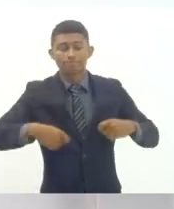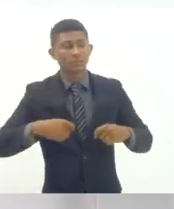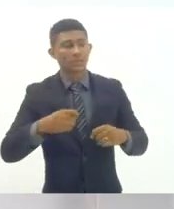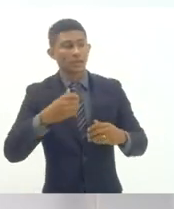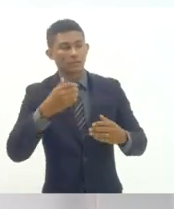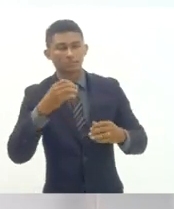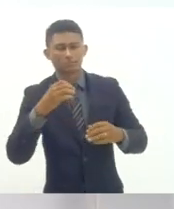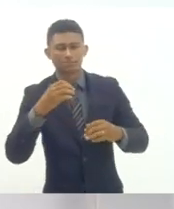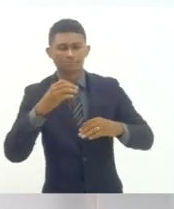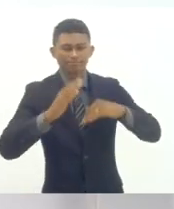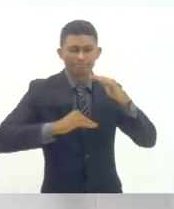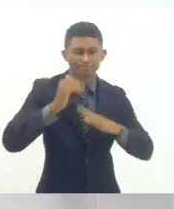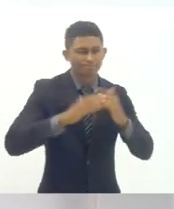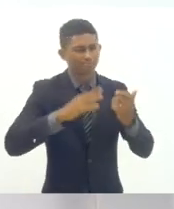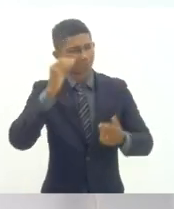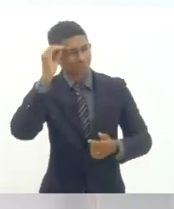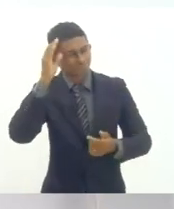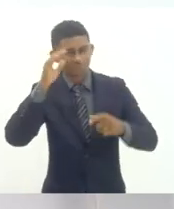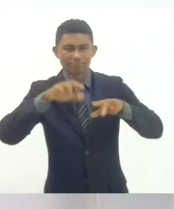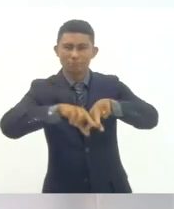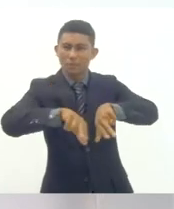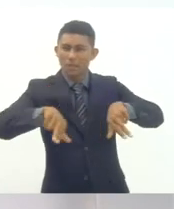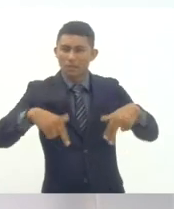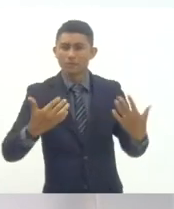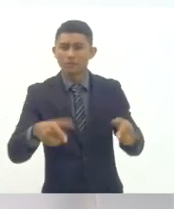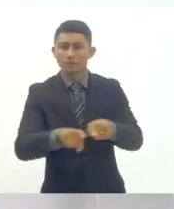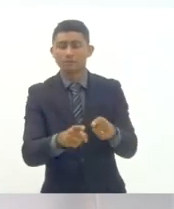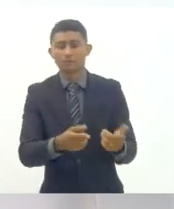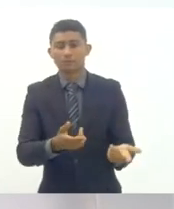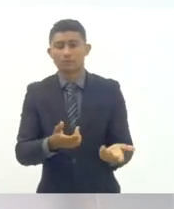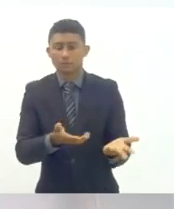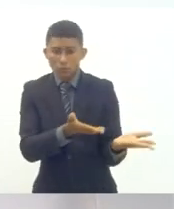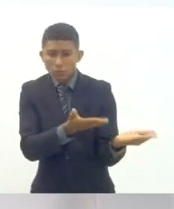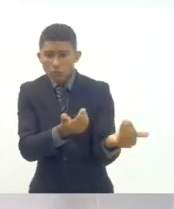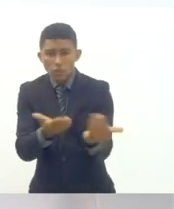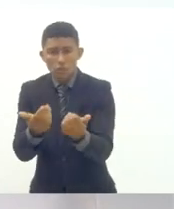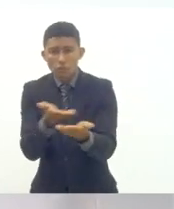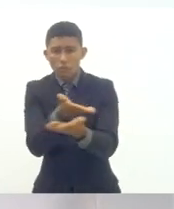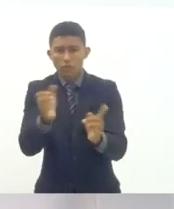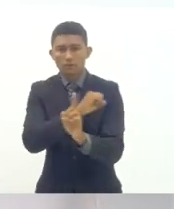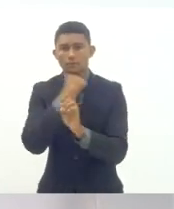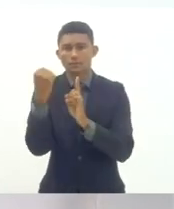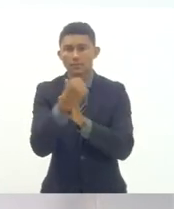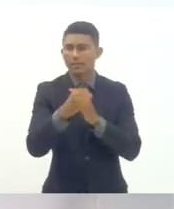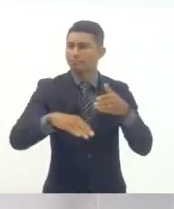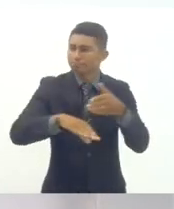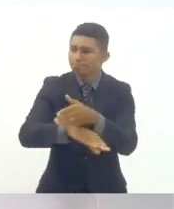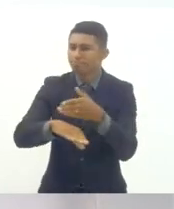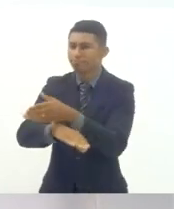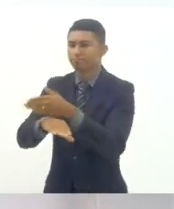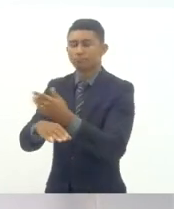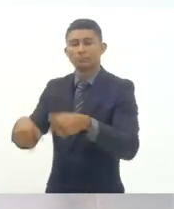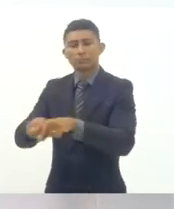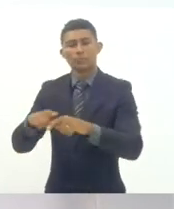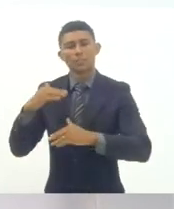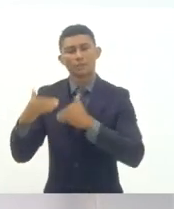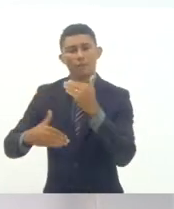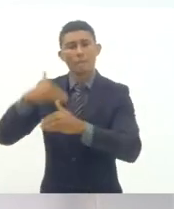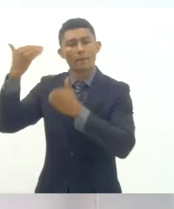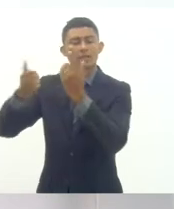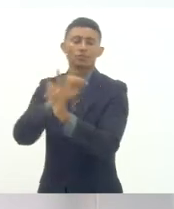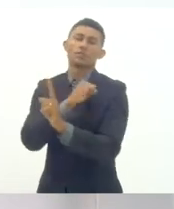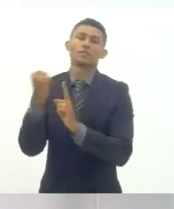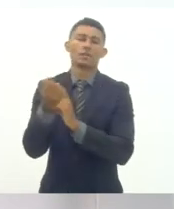campo e cidade ampliando a participação da juventude na sociedade contribuindo com maior desenvolvimento social